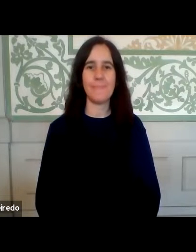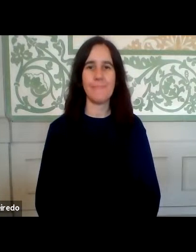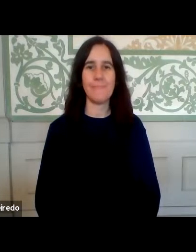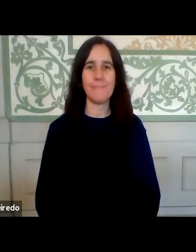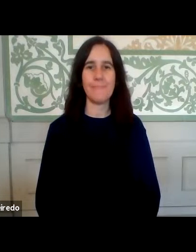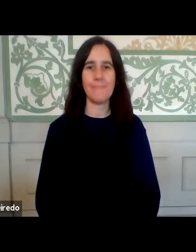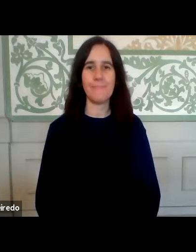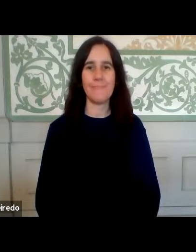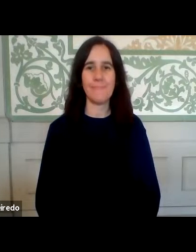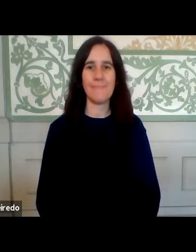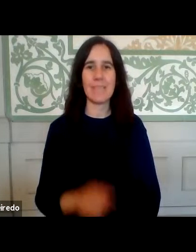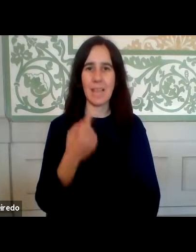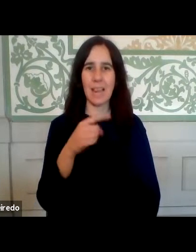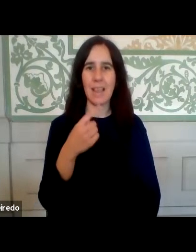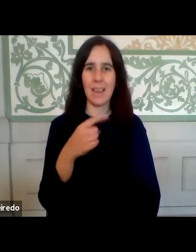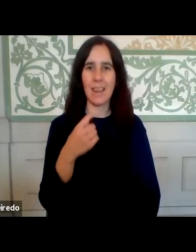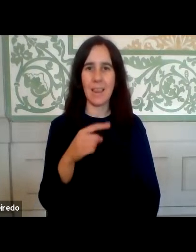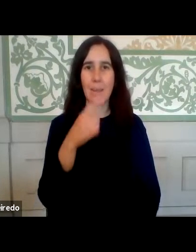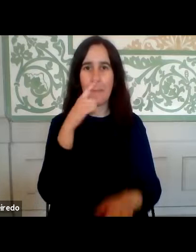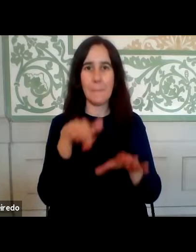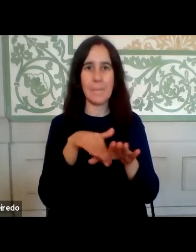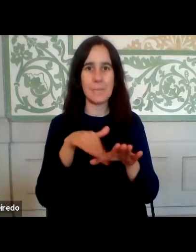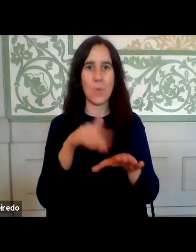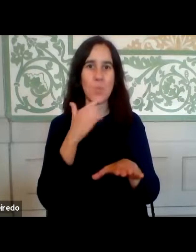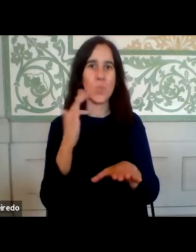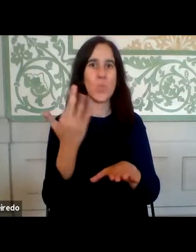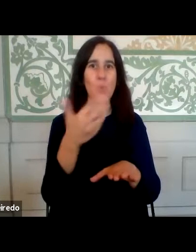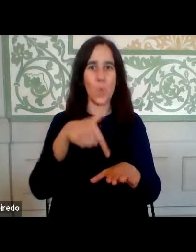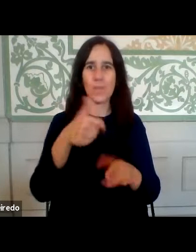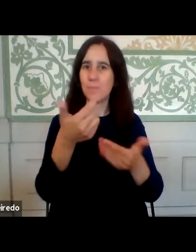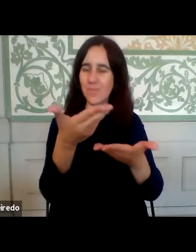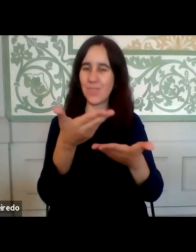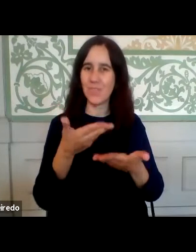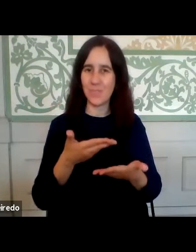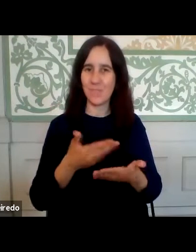Temos muitos participantes hoje. Bem-vindos.